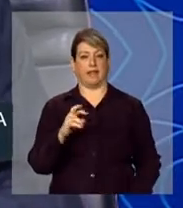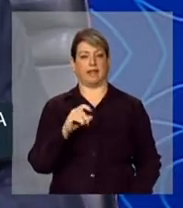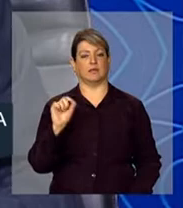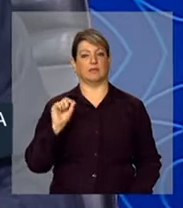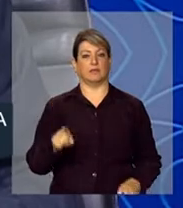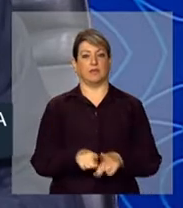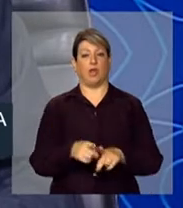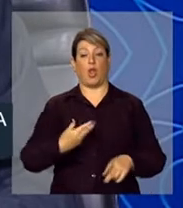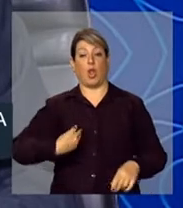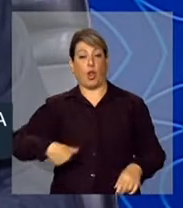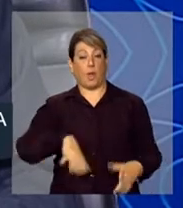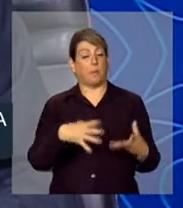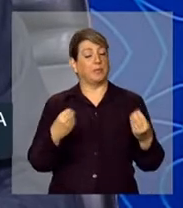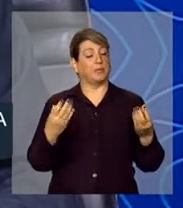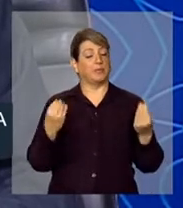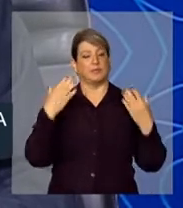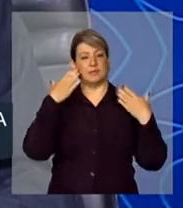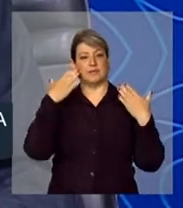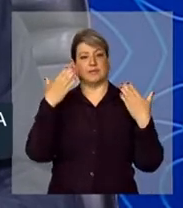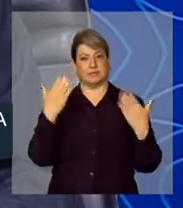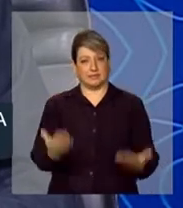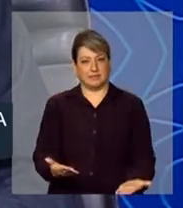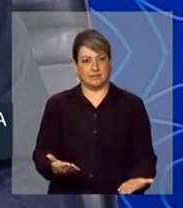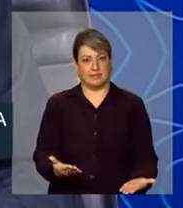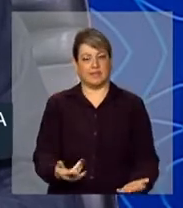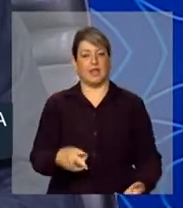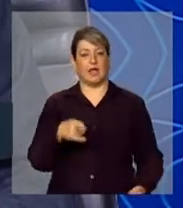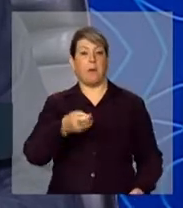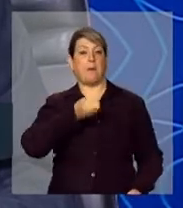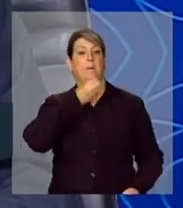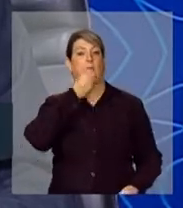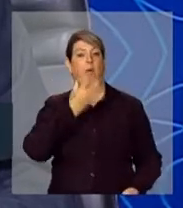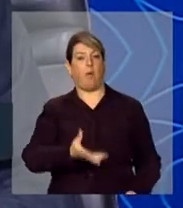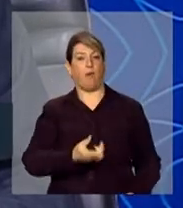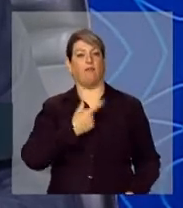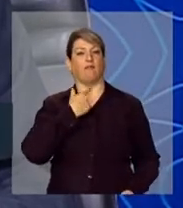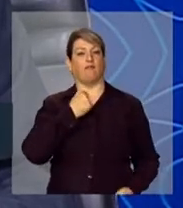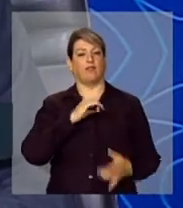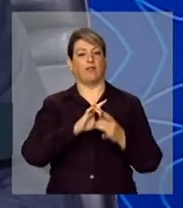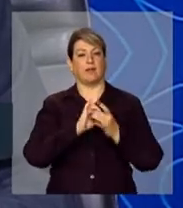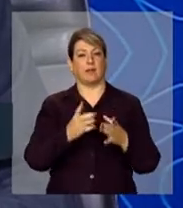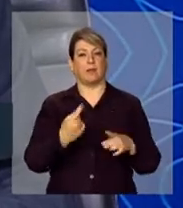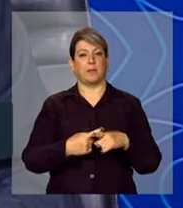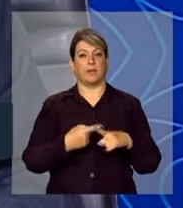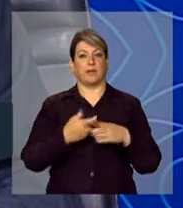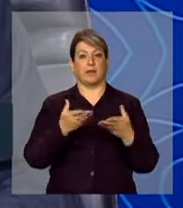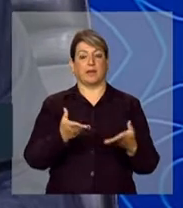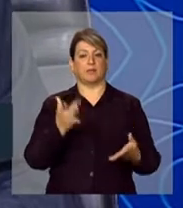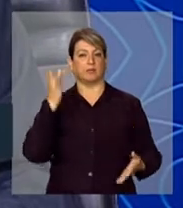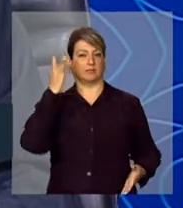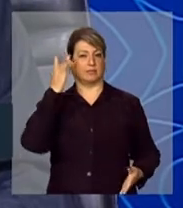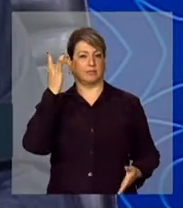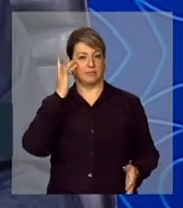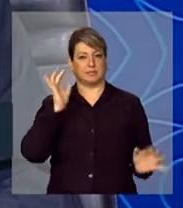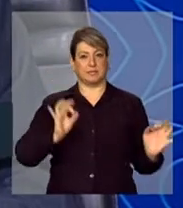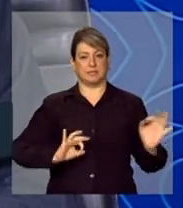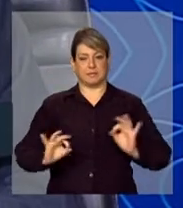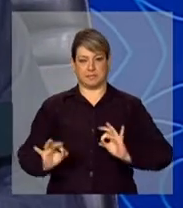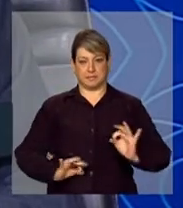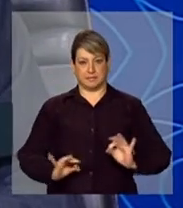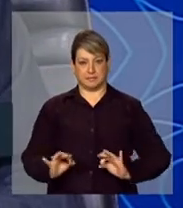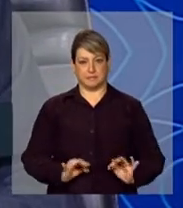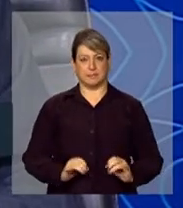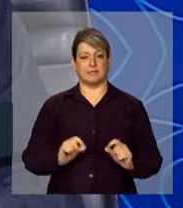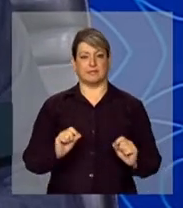muito gratos, não apenas pela sua boa vontade, mas também pelo seu talento e